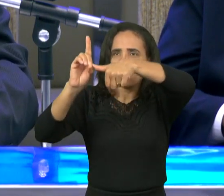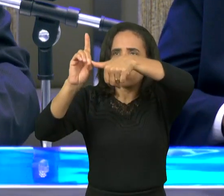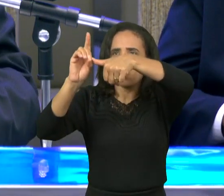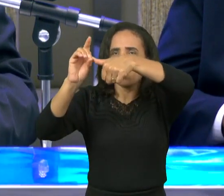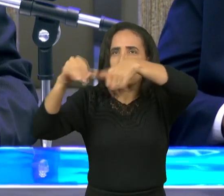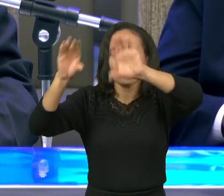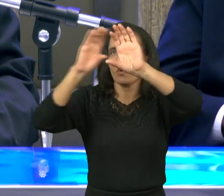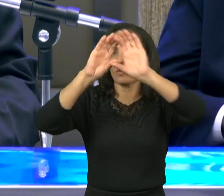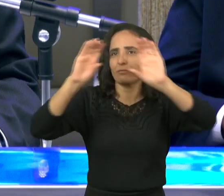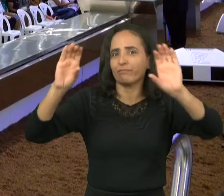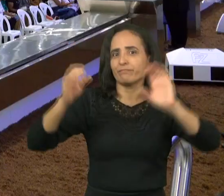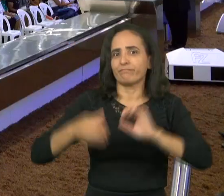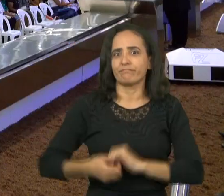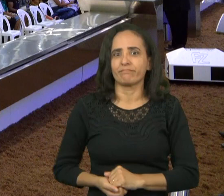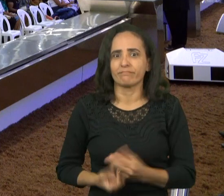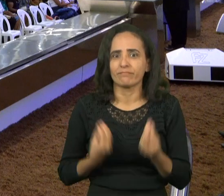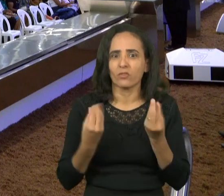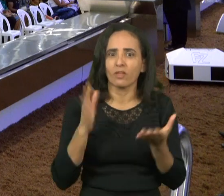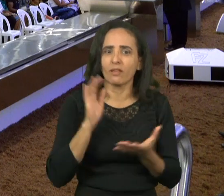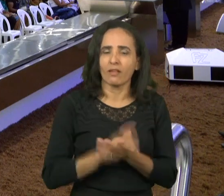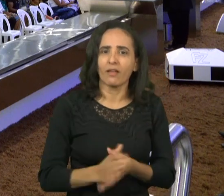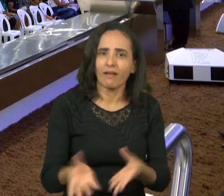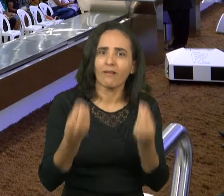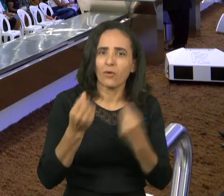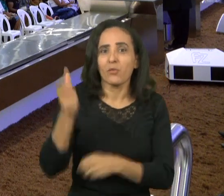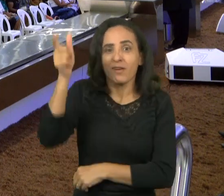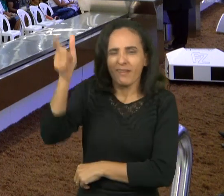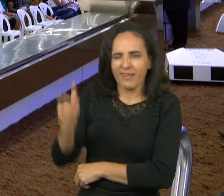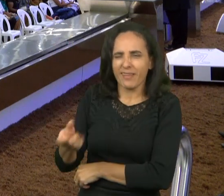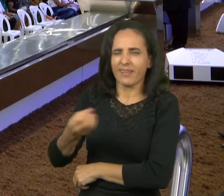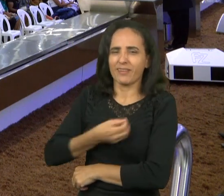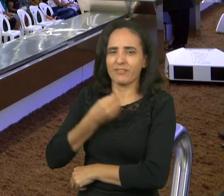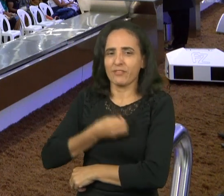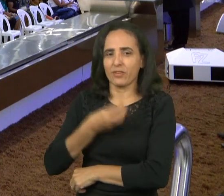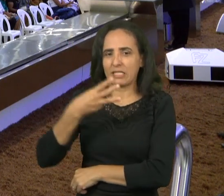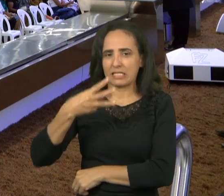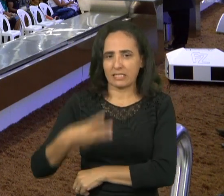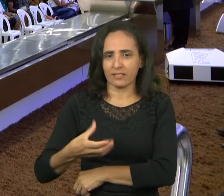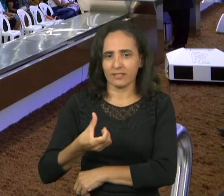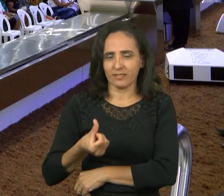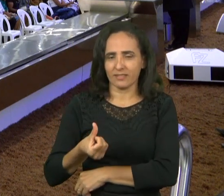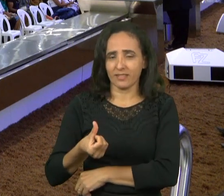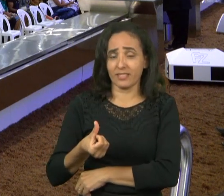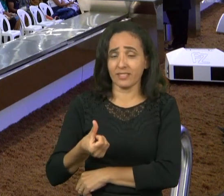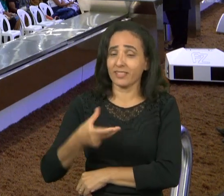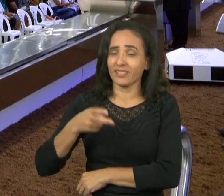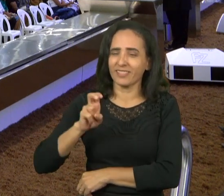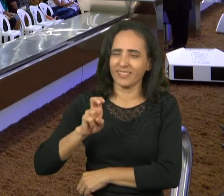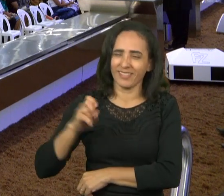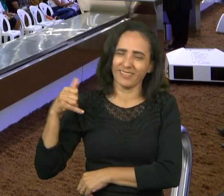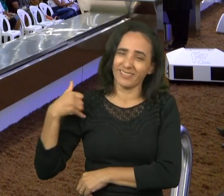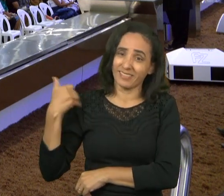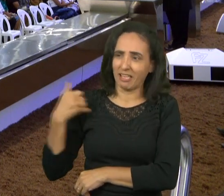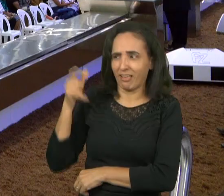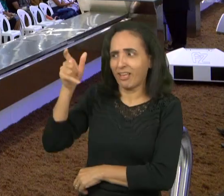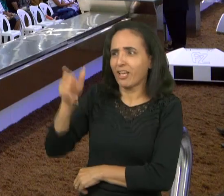Enoque viveu 365 anos amém meus irmãos